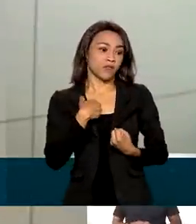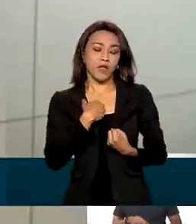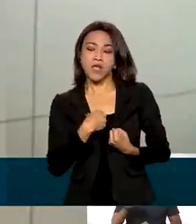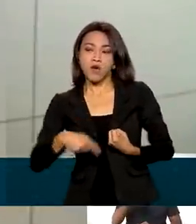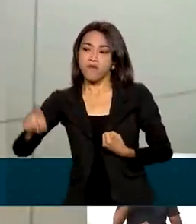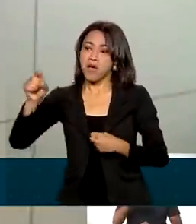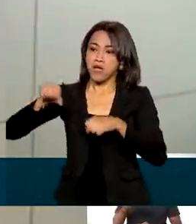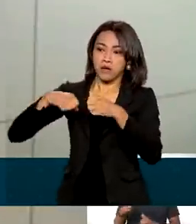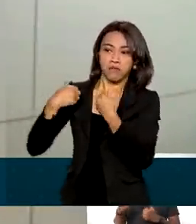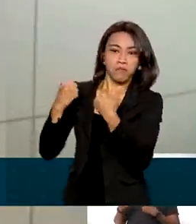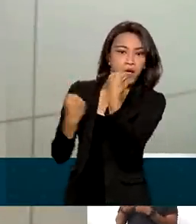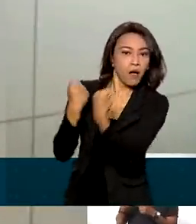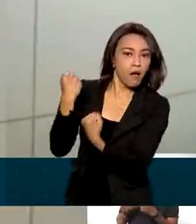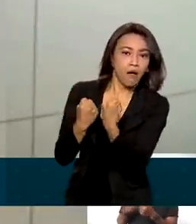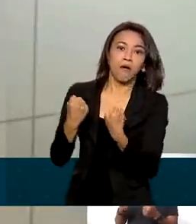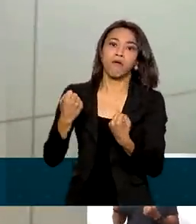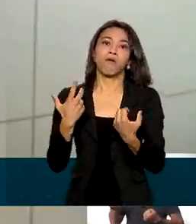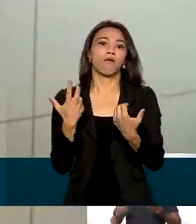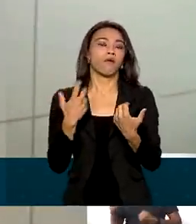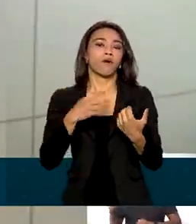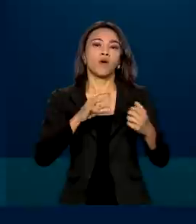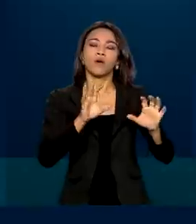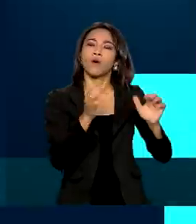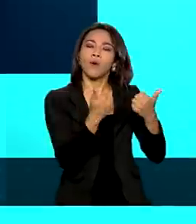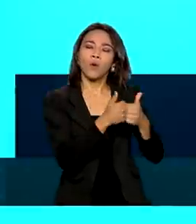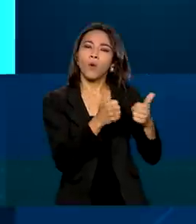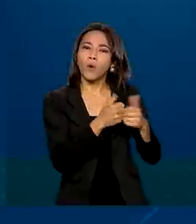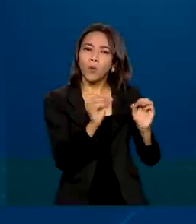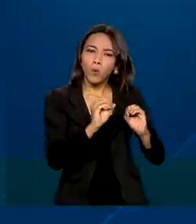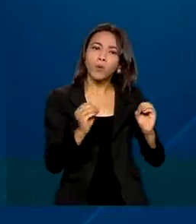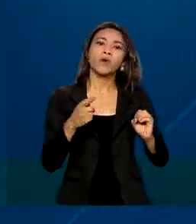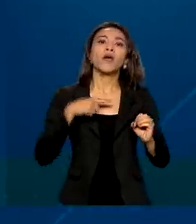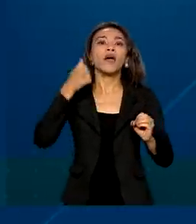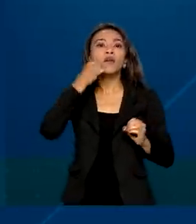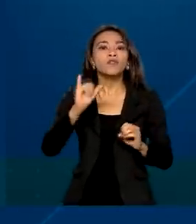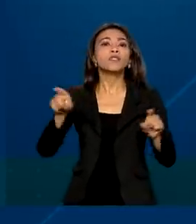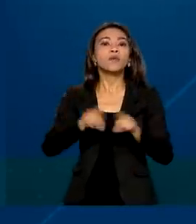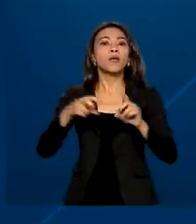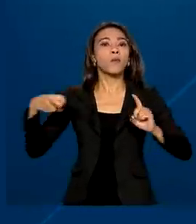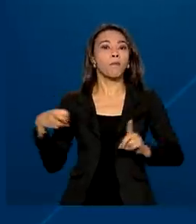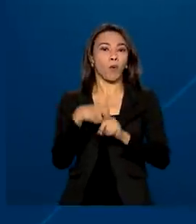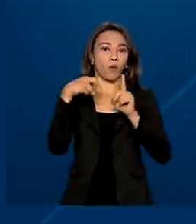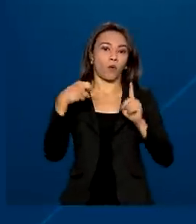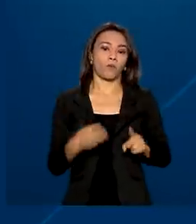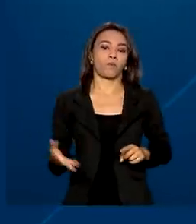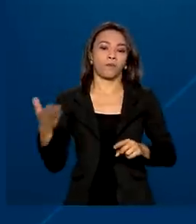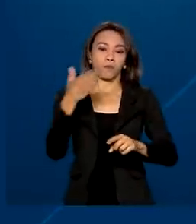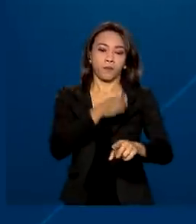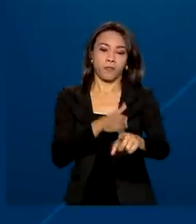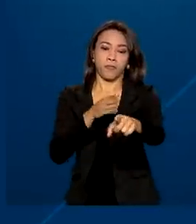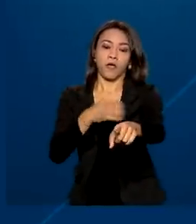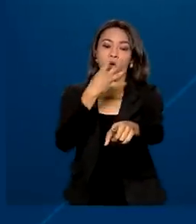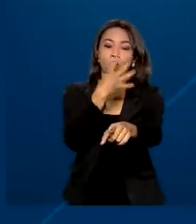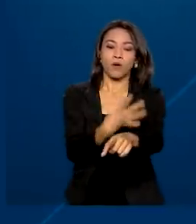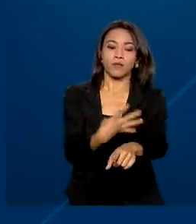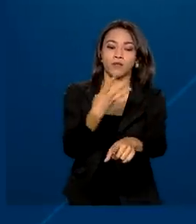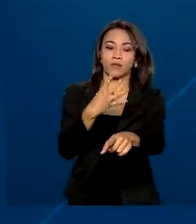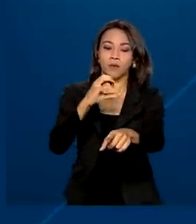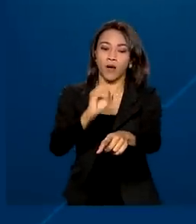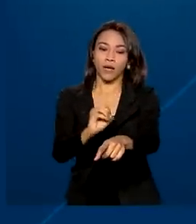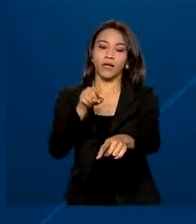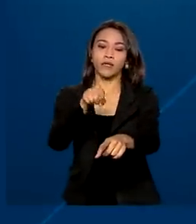ônibus, você está menos susceptível a acidentes. O Ministério do Desenvolvimento Regional tem 440